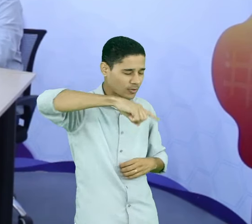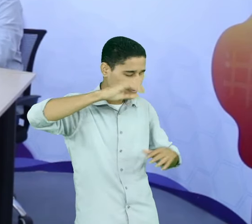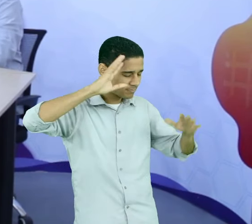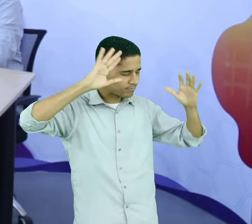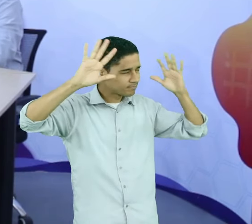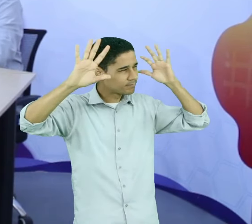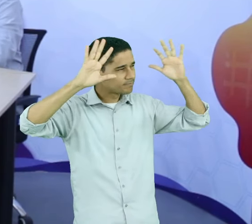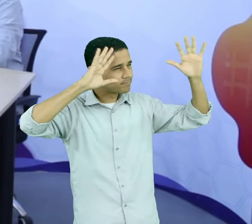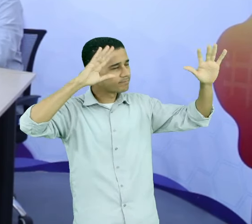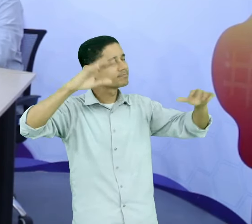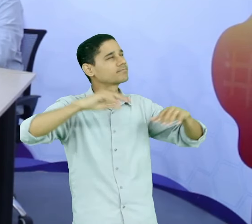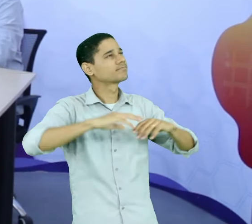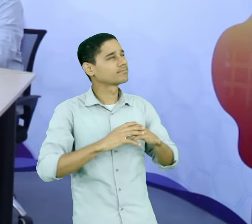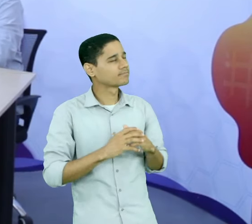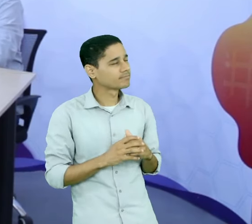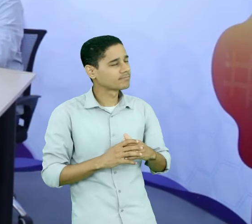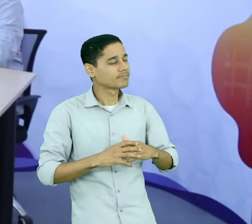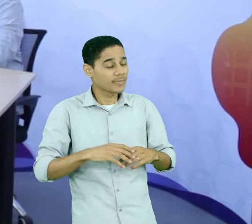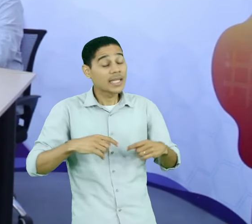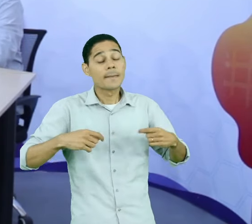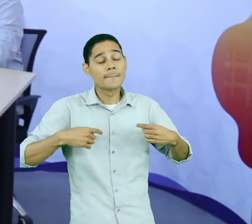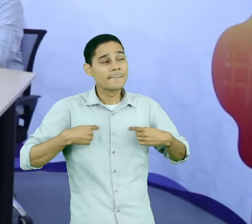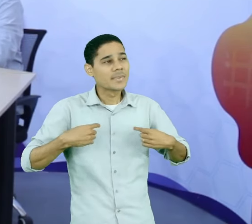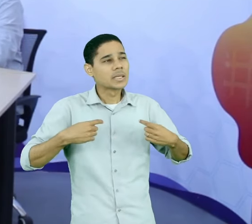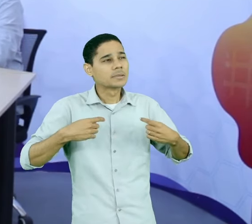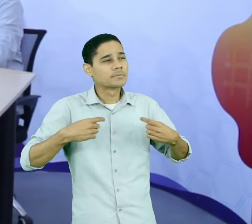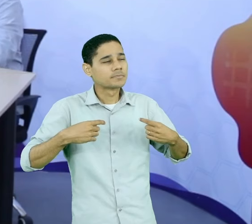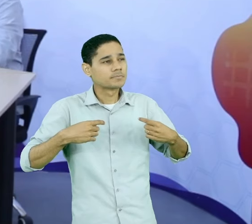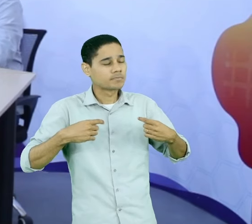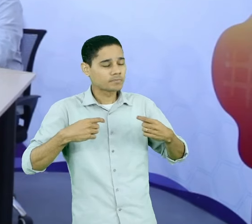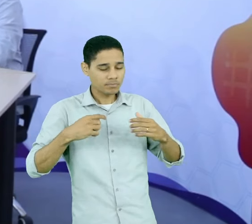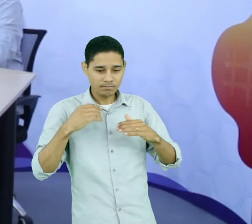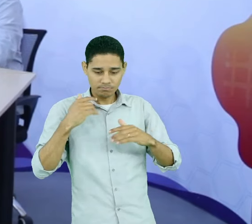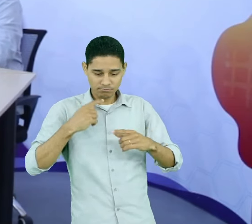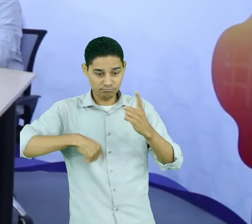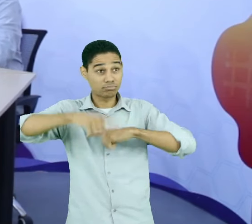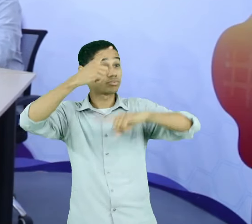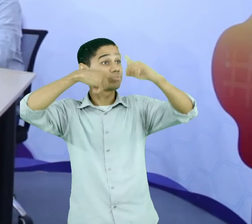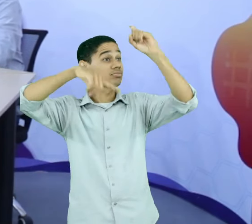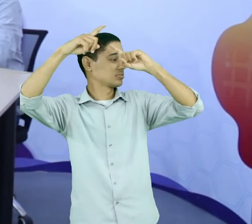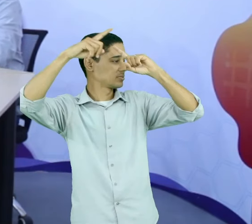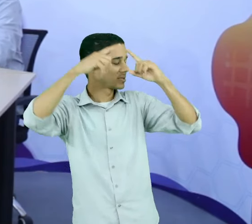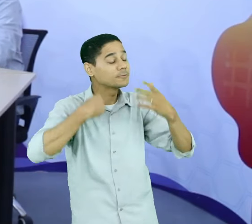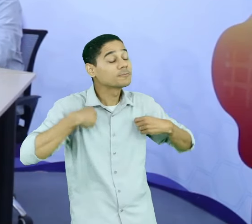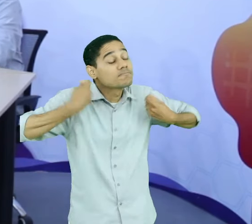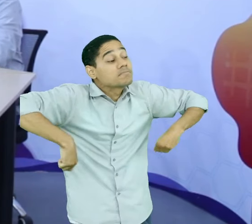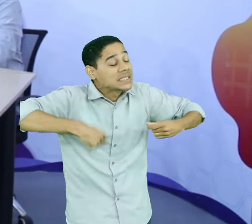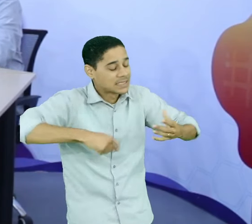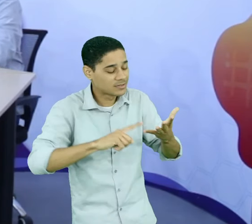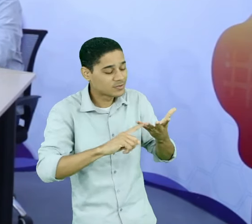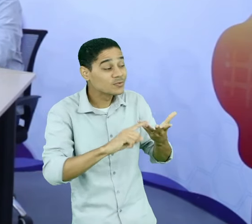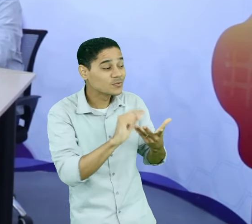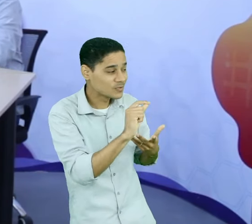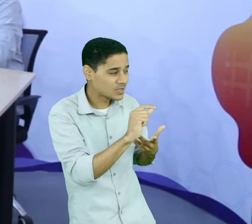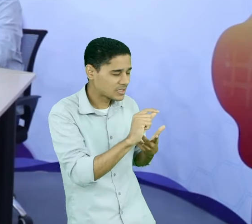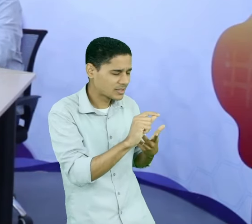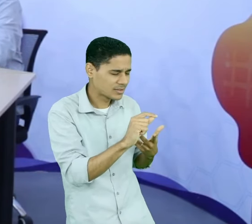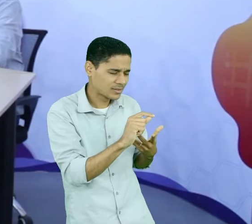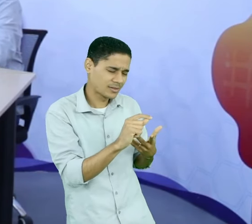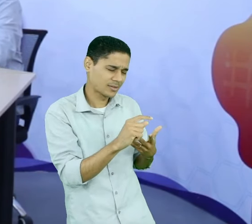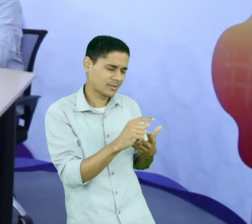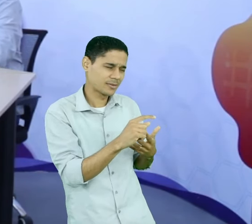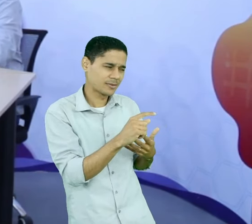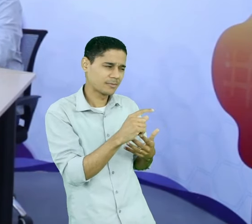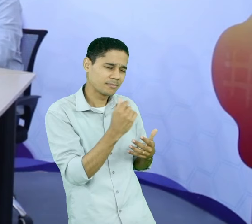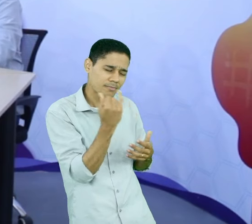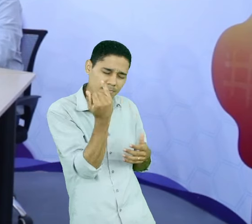competências necessárias para o nosso sucesso. Uma coisa que é importante desde o início nós pensarmos é que